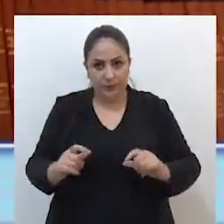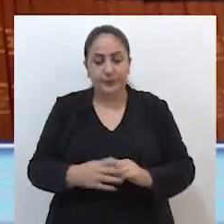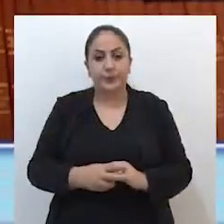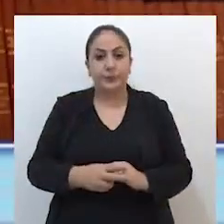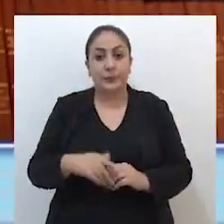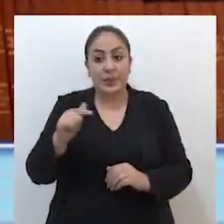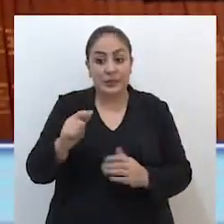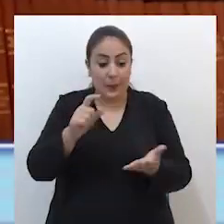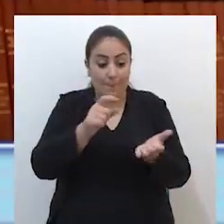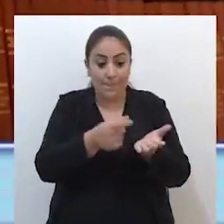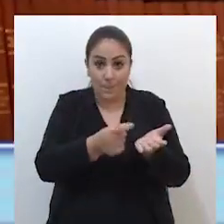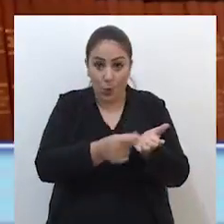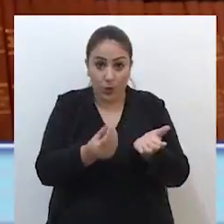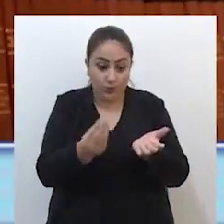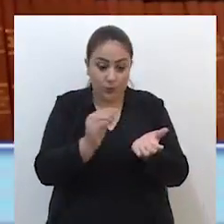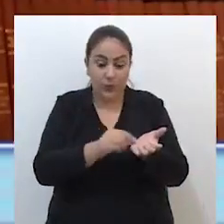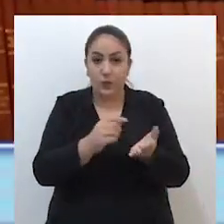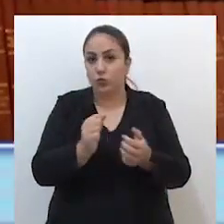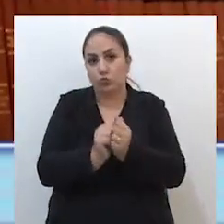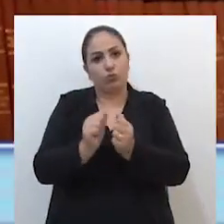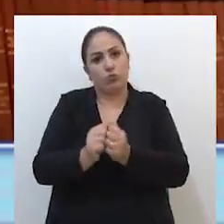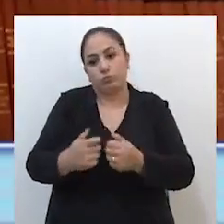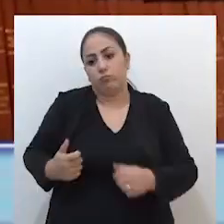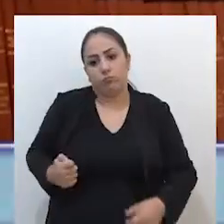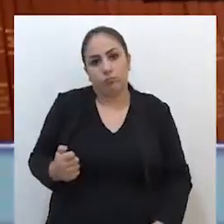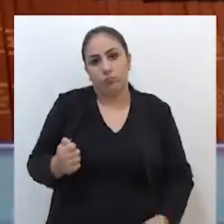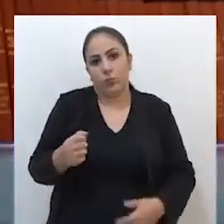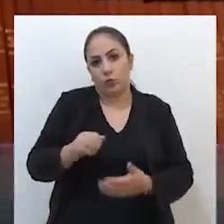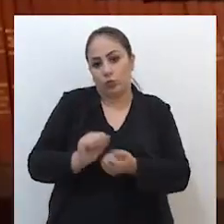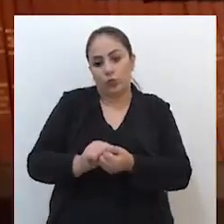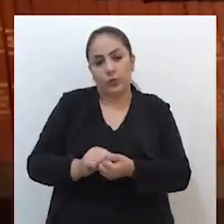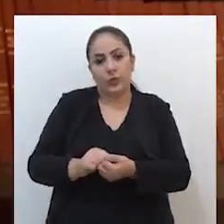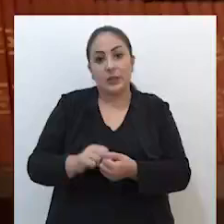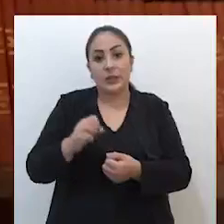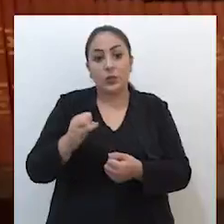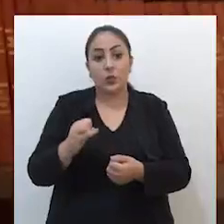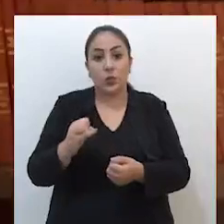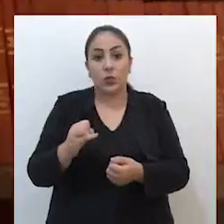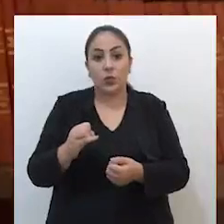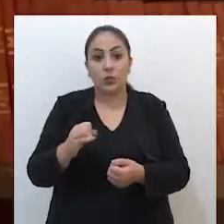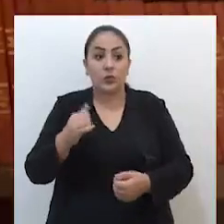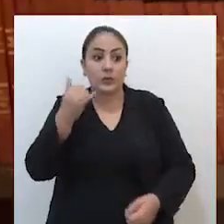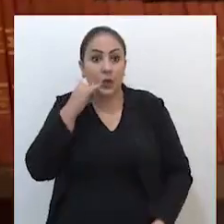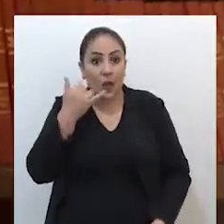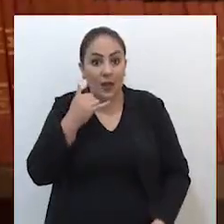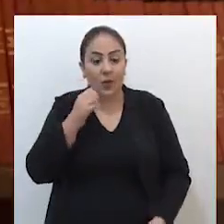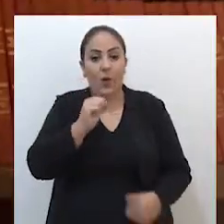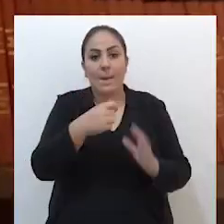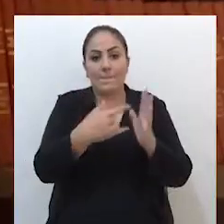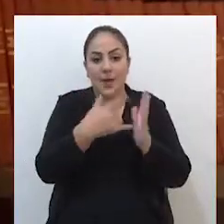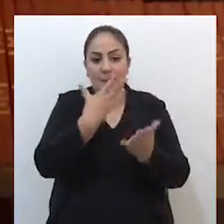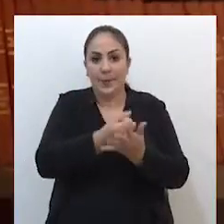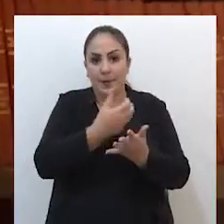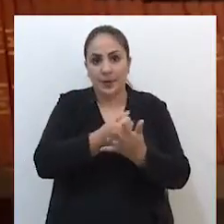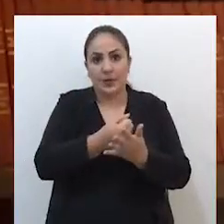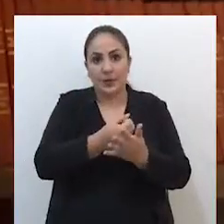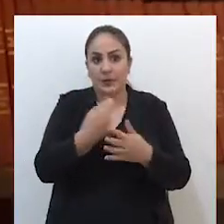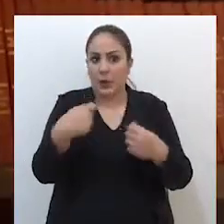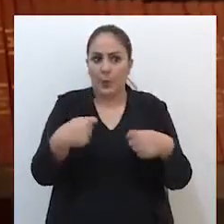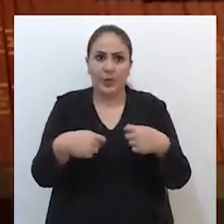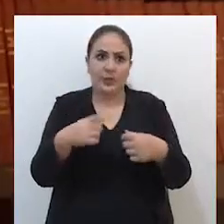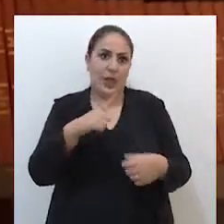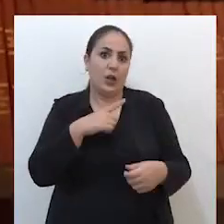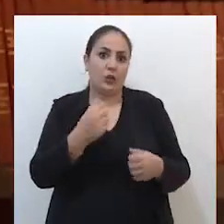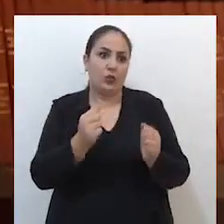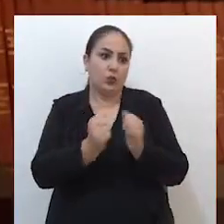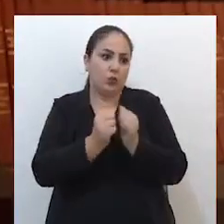e esse botão de pânico você pode levar onde você for e você instala um aplicativo no celular. Então o botão de pânico você não